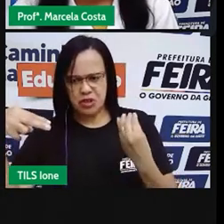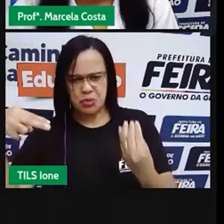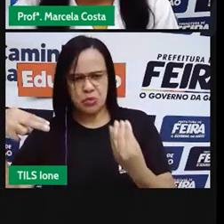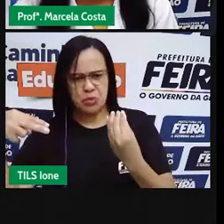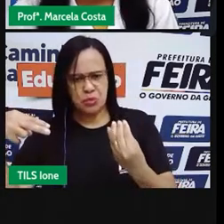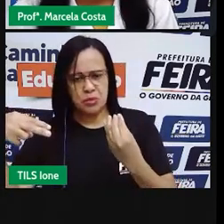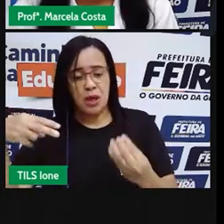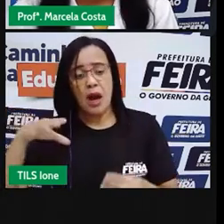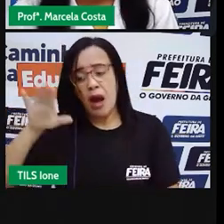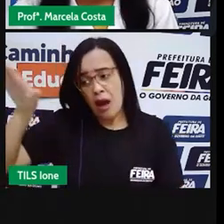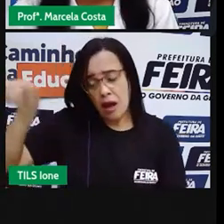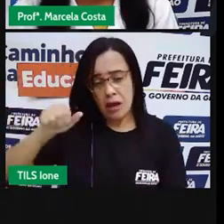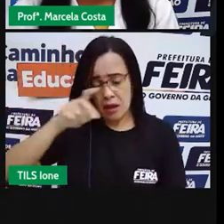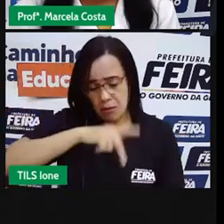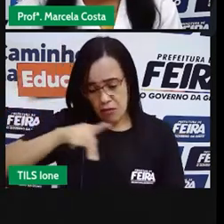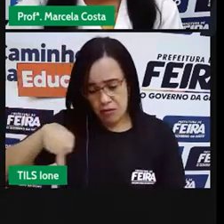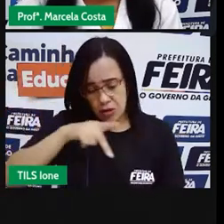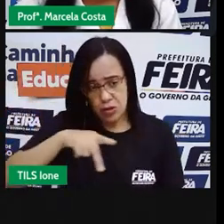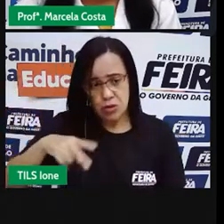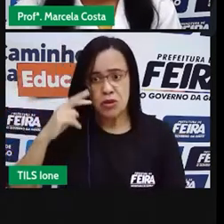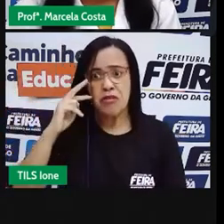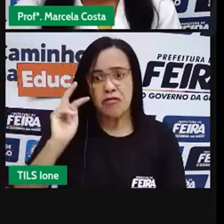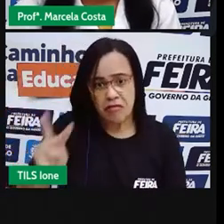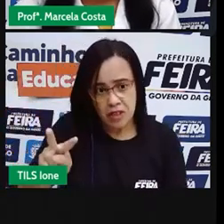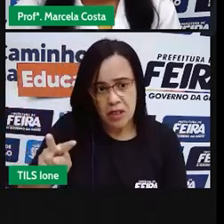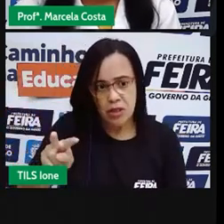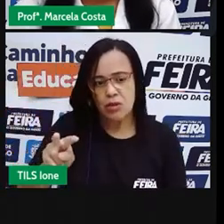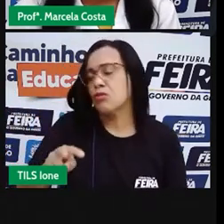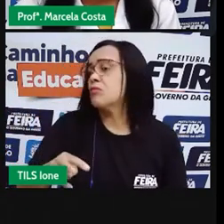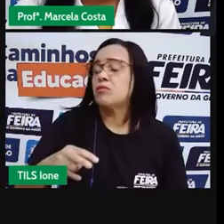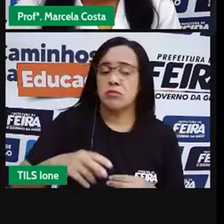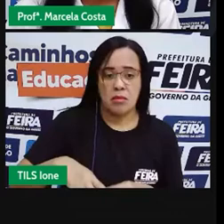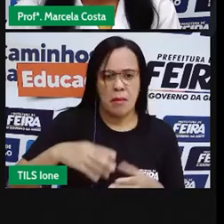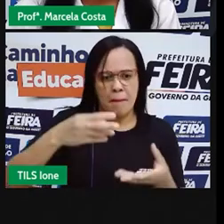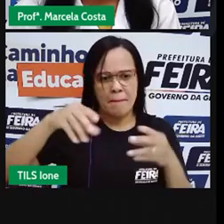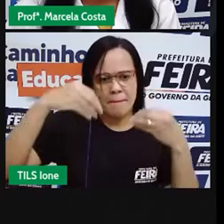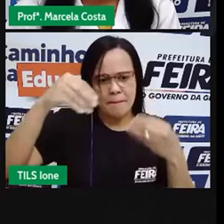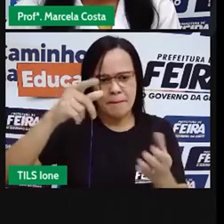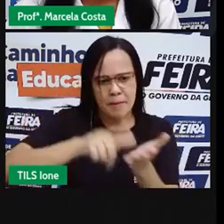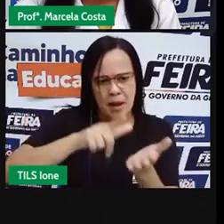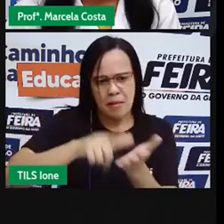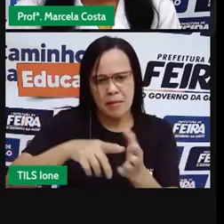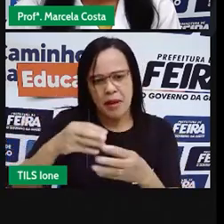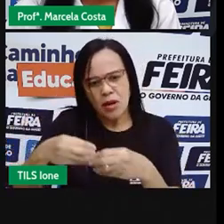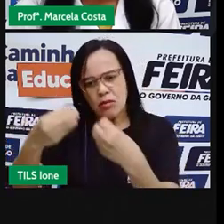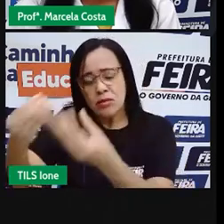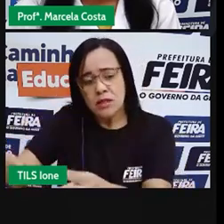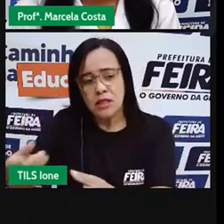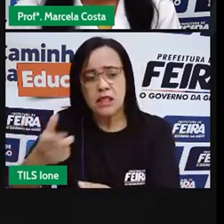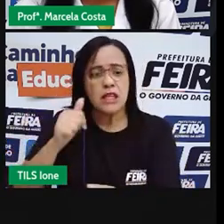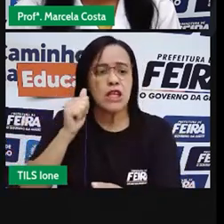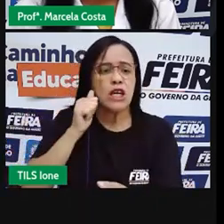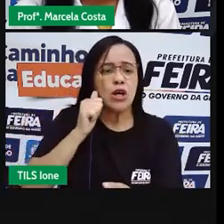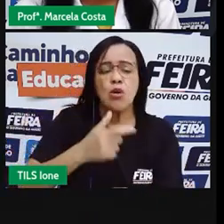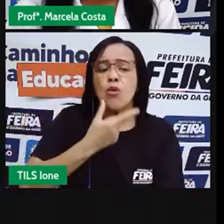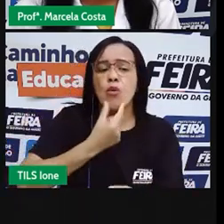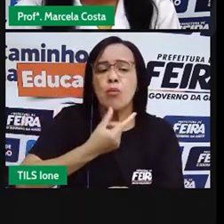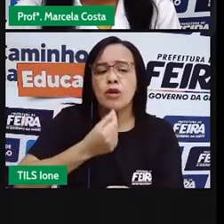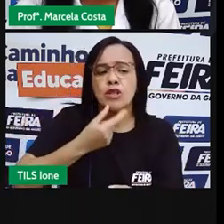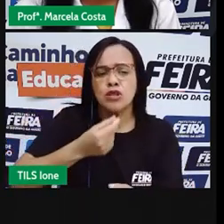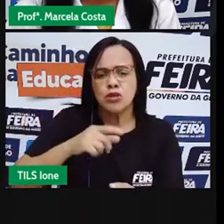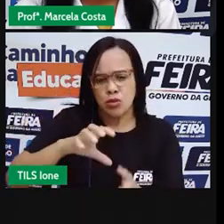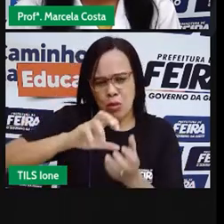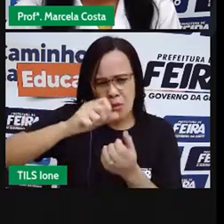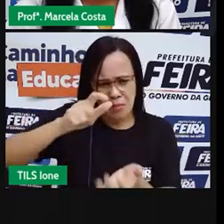professora, que tinha presenciado tudo, entregou uma folha e um papel a Lucas e pediu para ele amassar a folha.